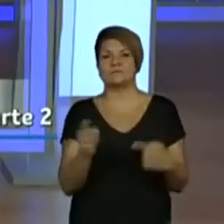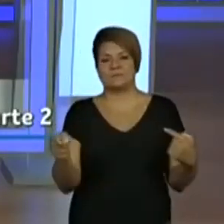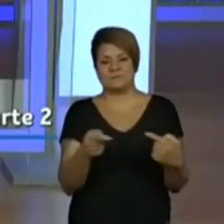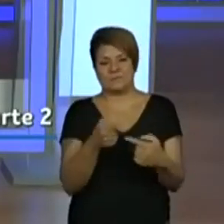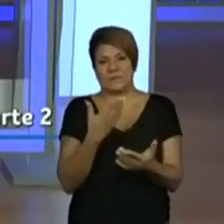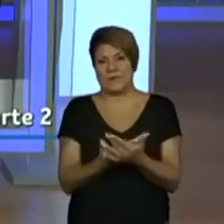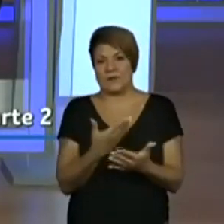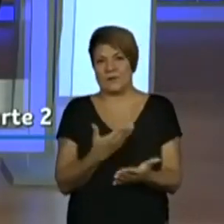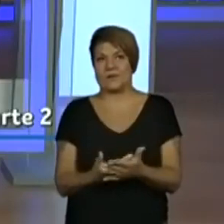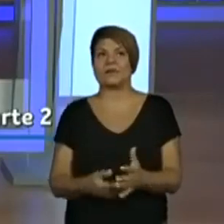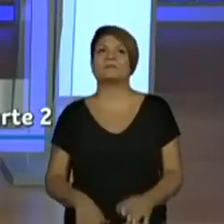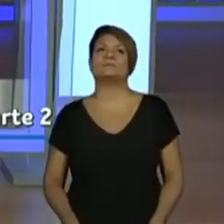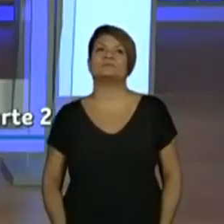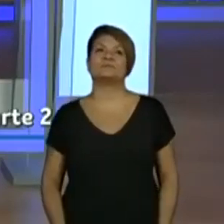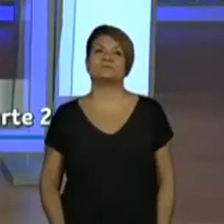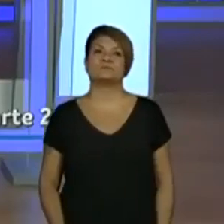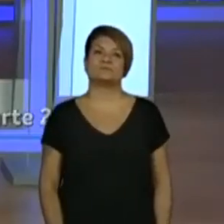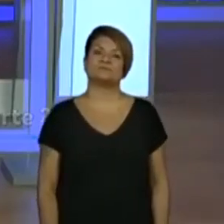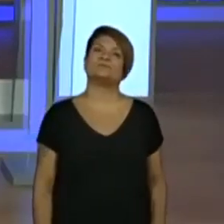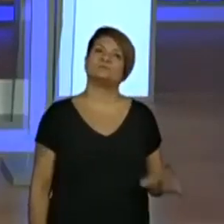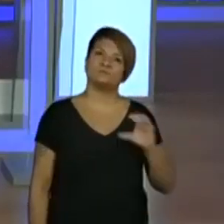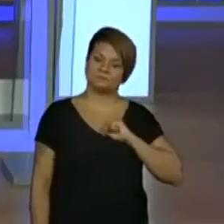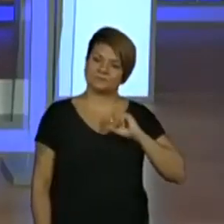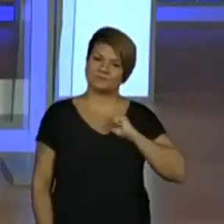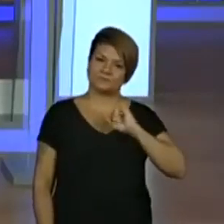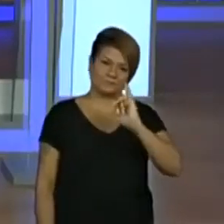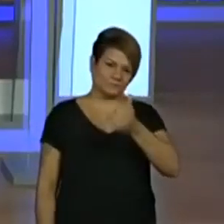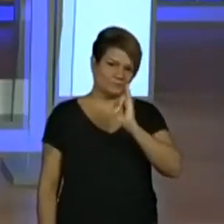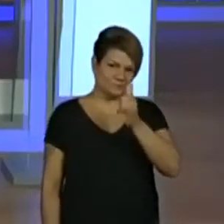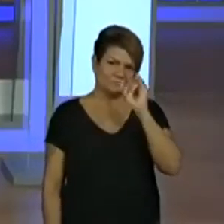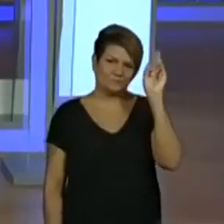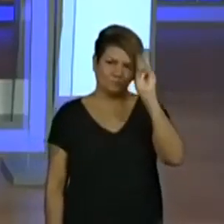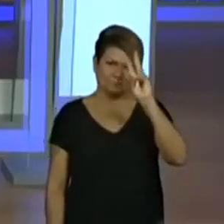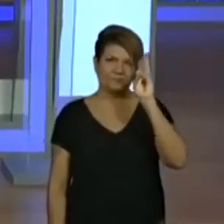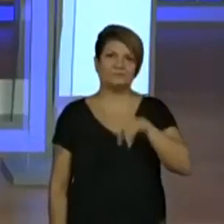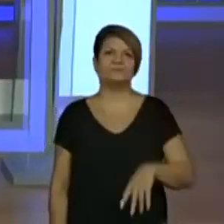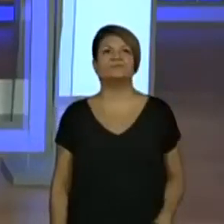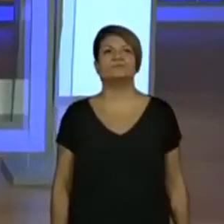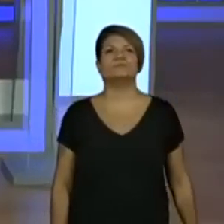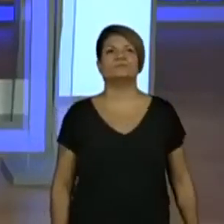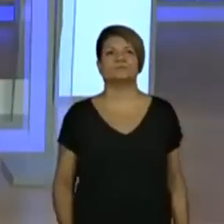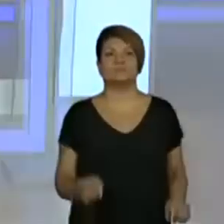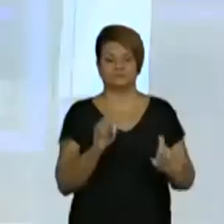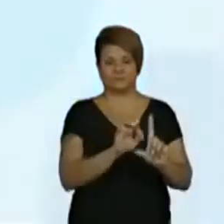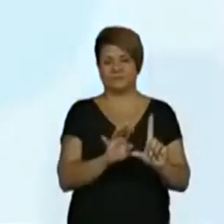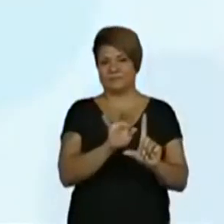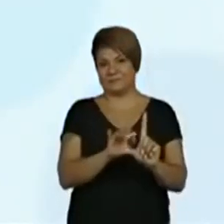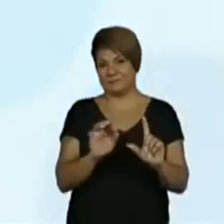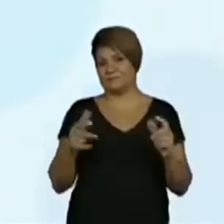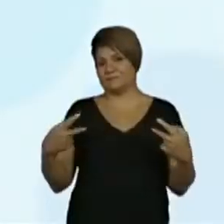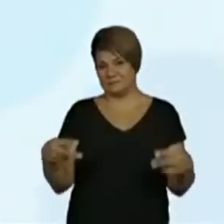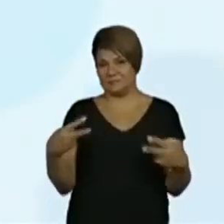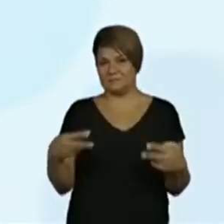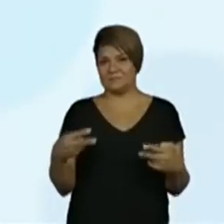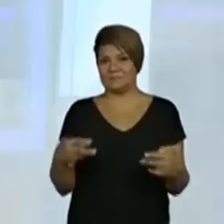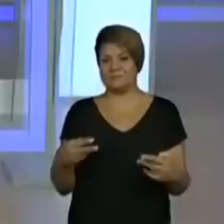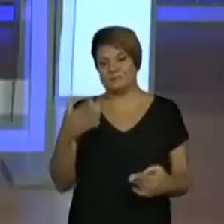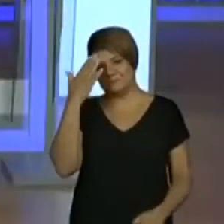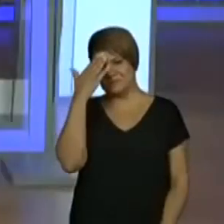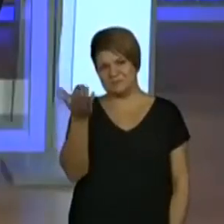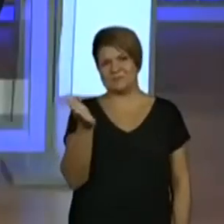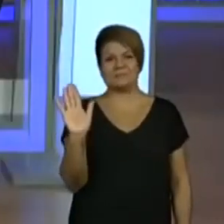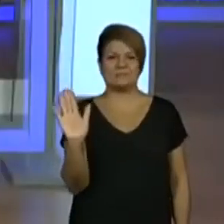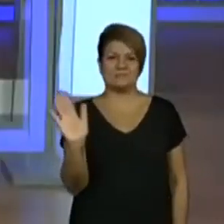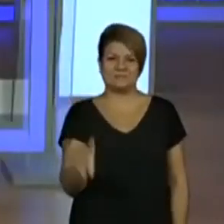acabando. A professora, como sempre, gosta tanto de contar história que ela acaba vendo o tempo voar. Muito obrigada. Obrigada.